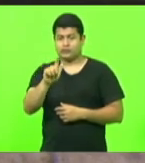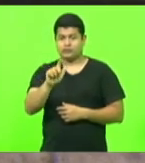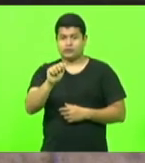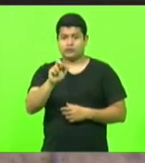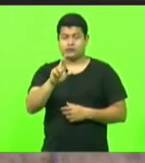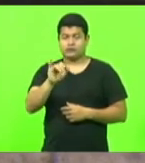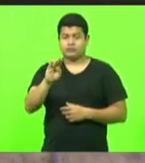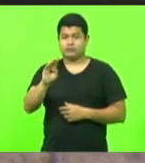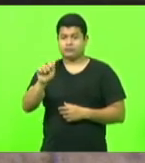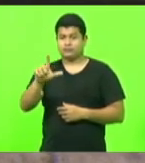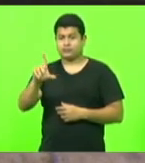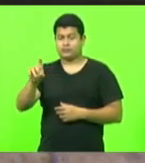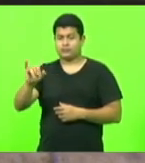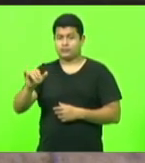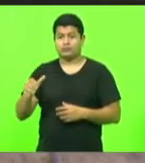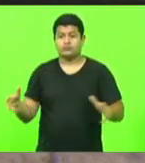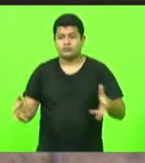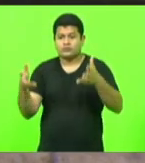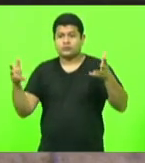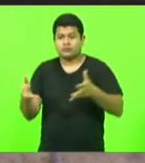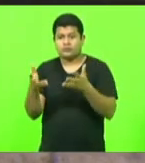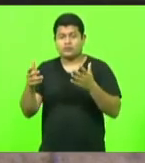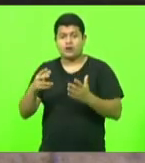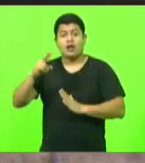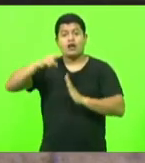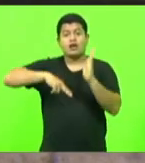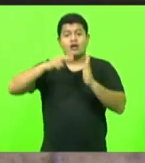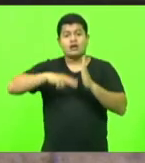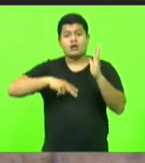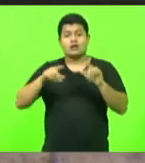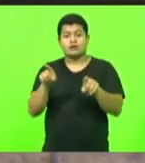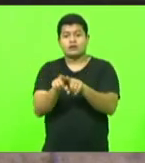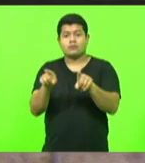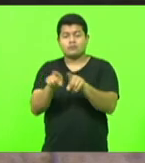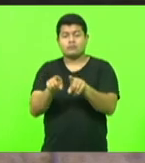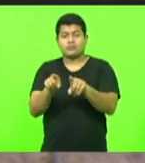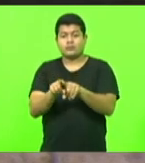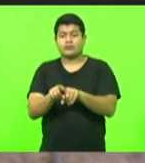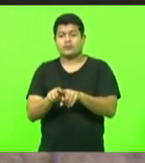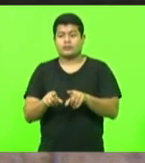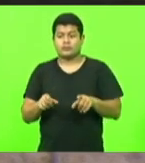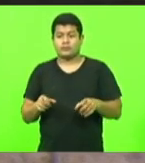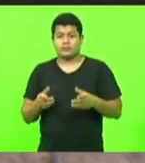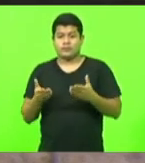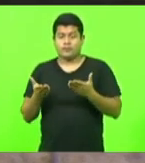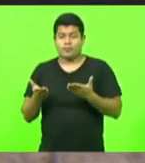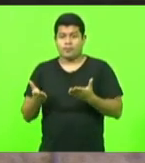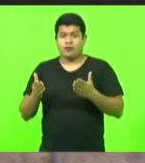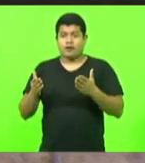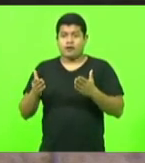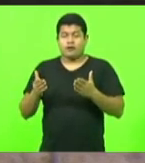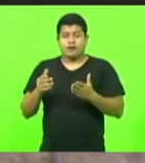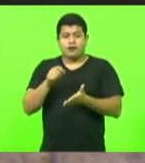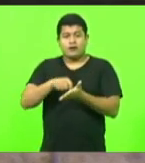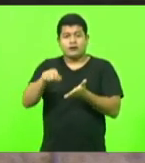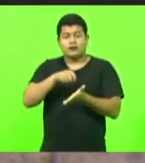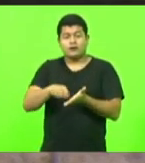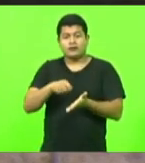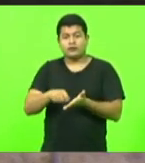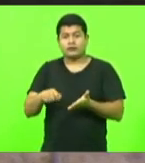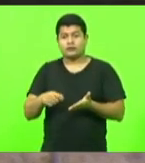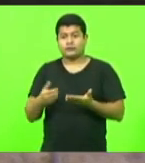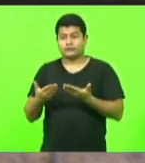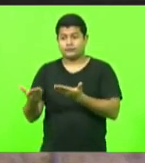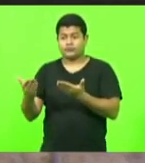escrita por meio de um desafio que contemplou os estudantes que escreveram os textos com as notas mais altas e os seus professores